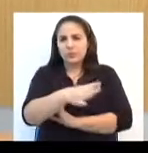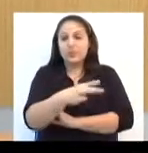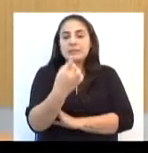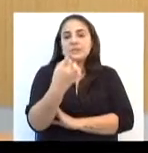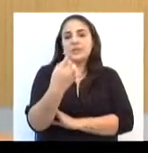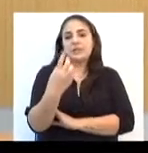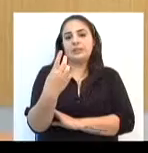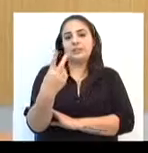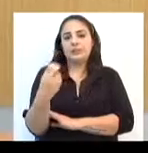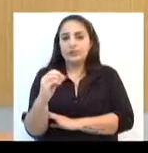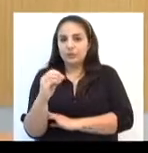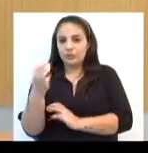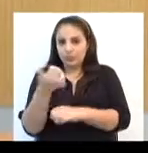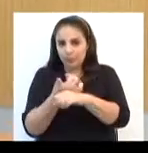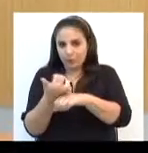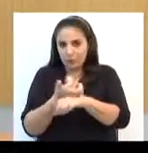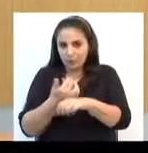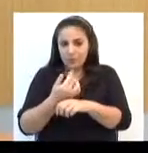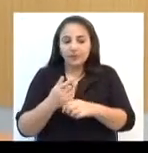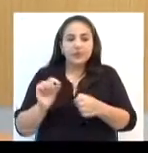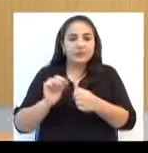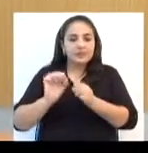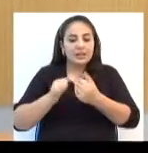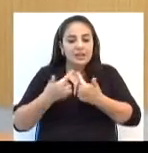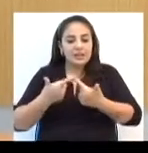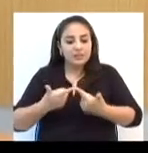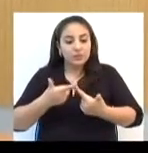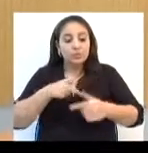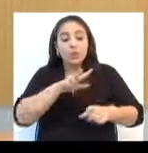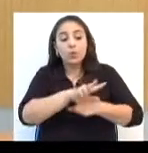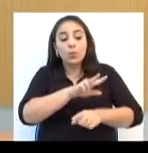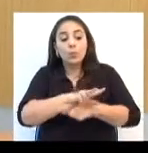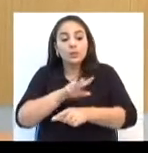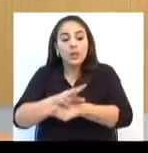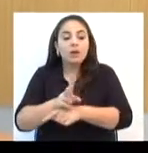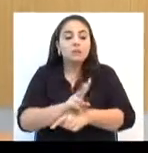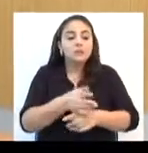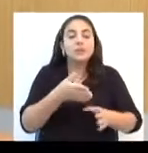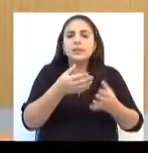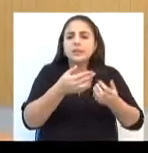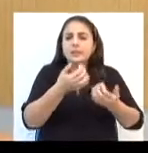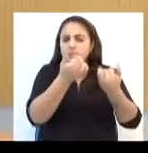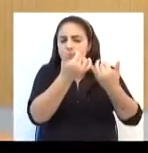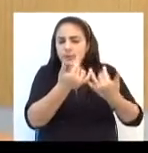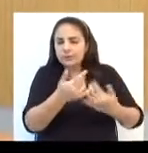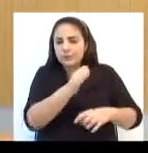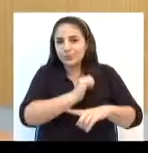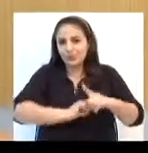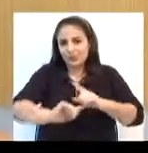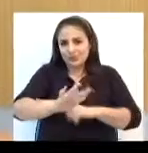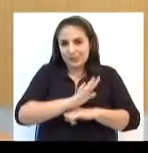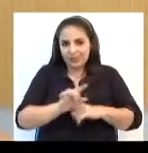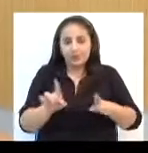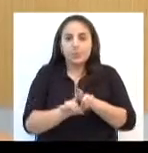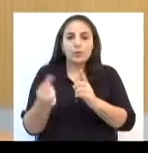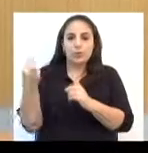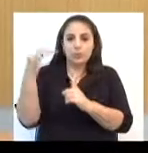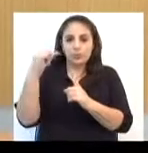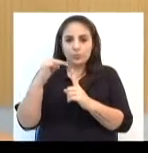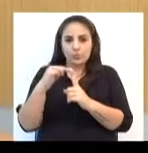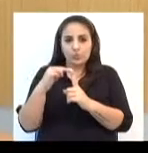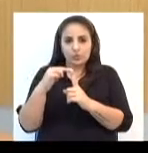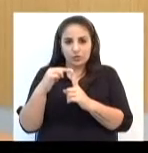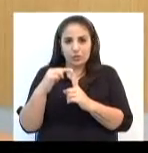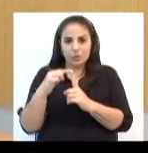120 profissionais estão realizando ações preventivas e de mobilização social. O objetivo